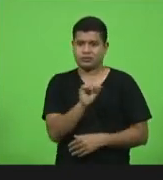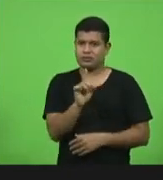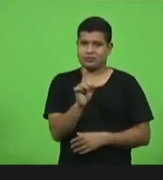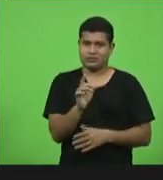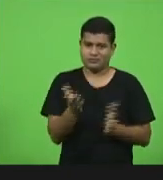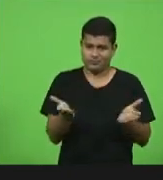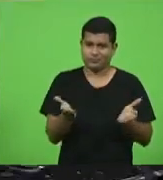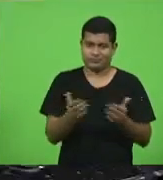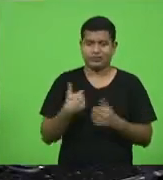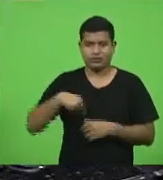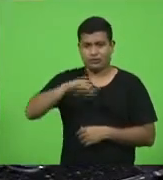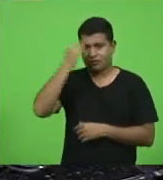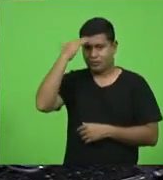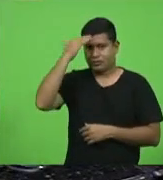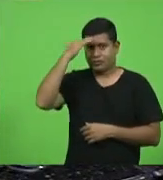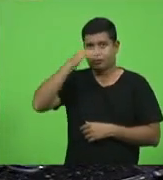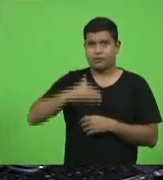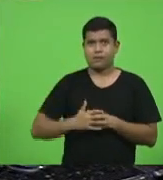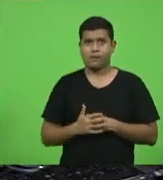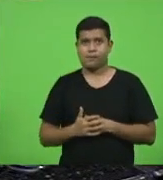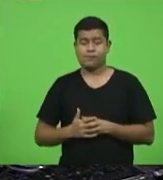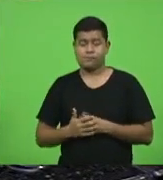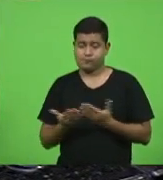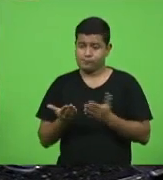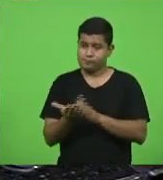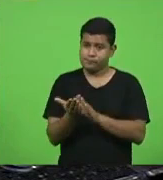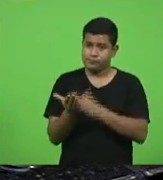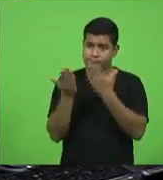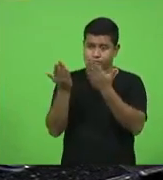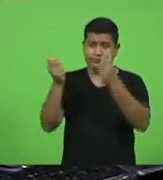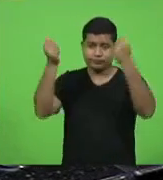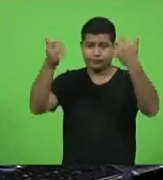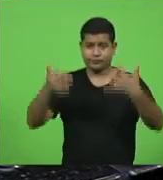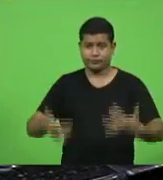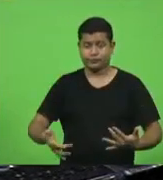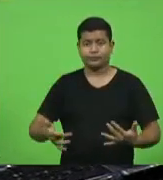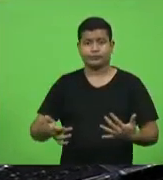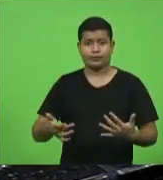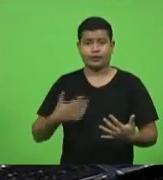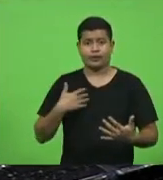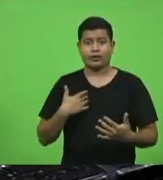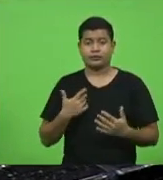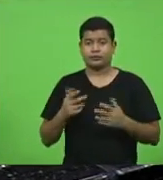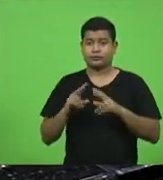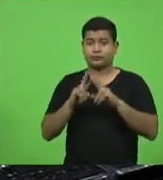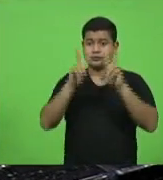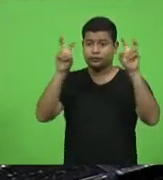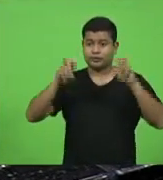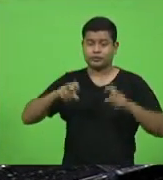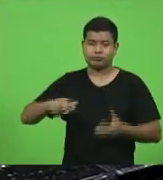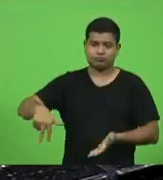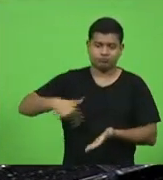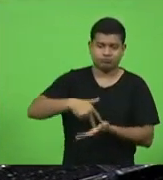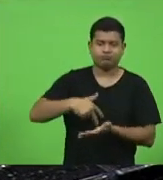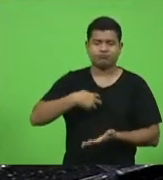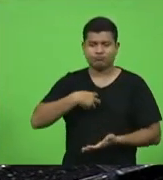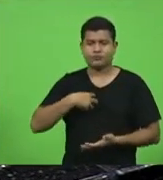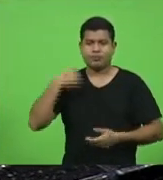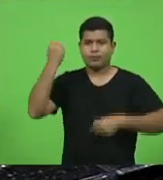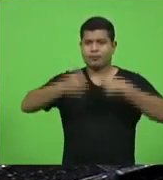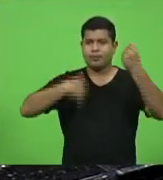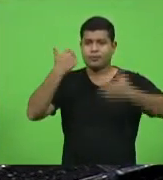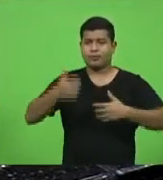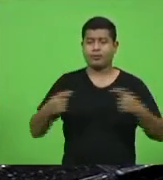bem. É, parabenizar a senhora por trazer esse assunto. Mesmo as questões... As mesmas questões que a motivaram a fazer esse discurso em relação aos